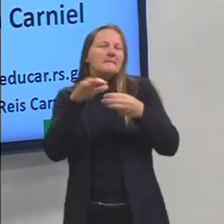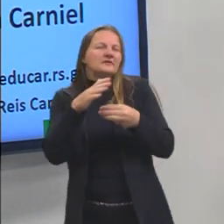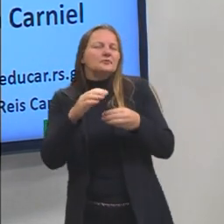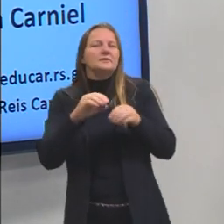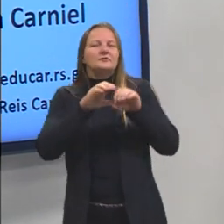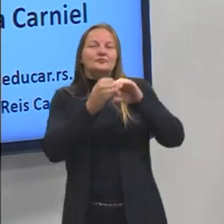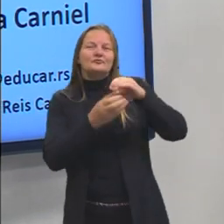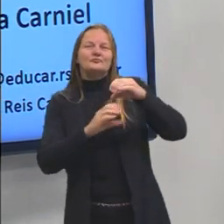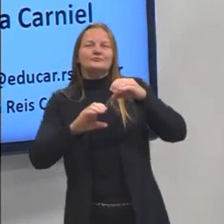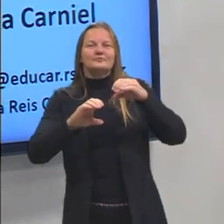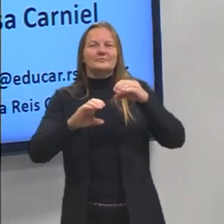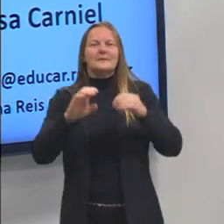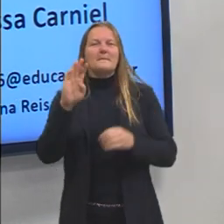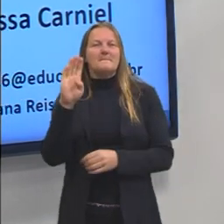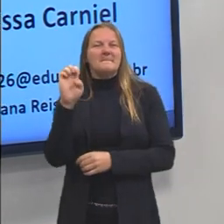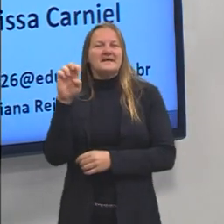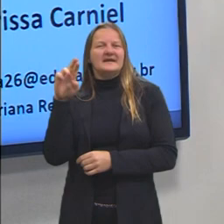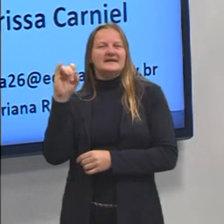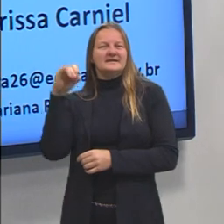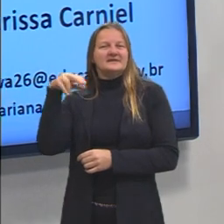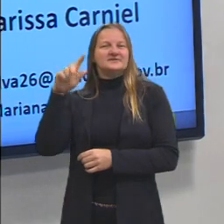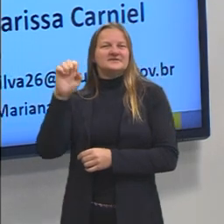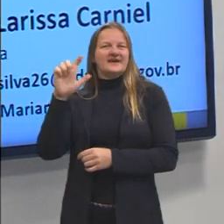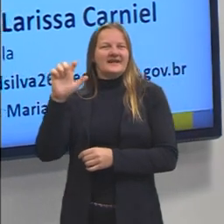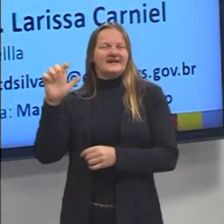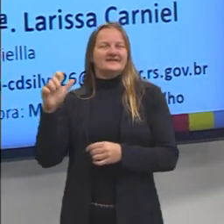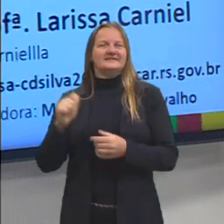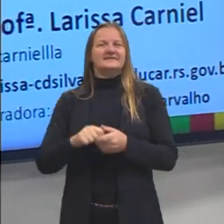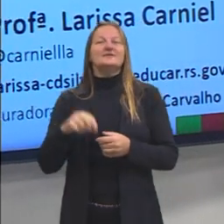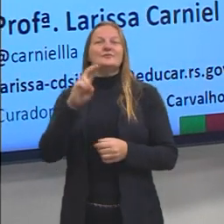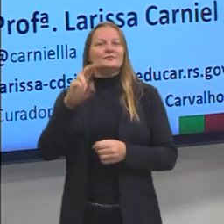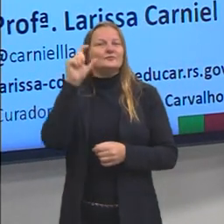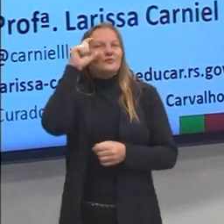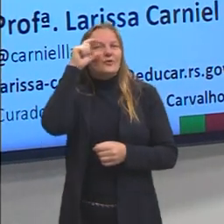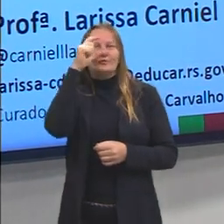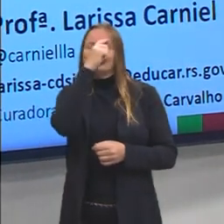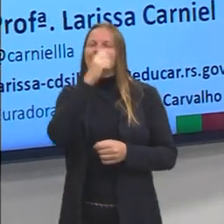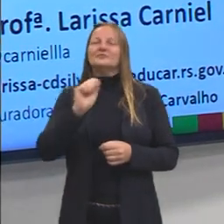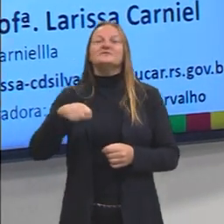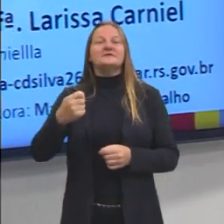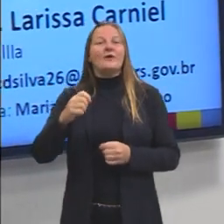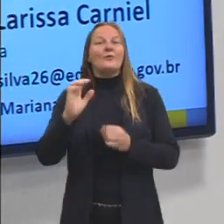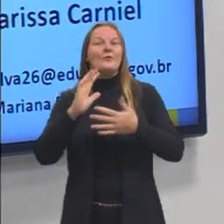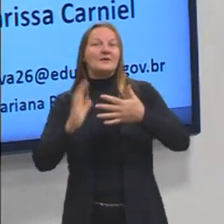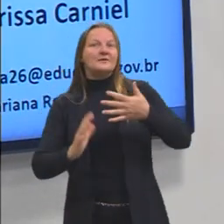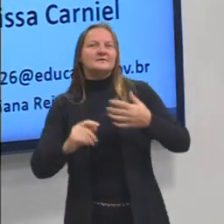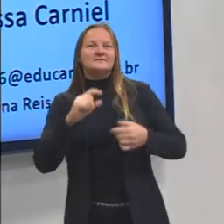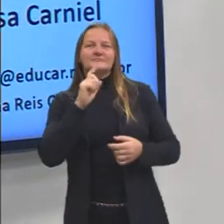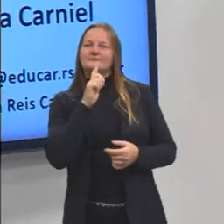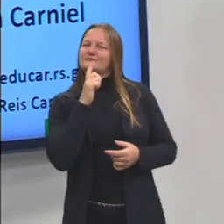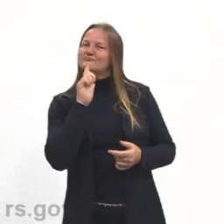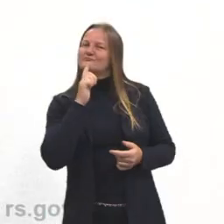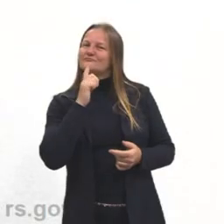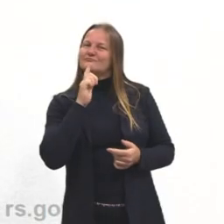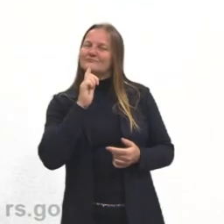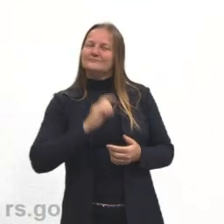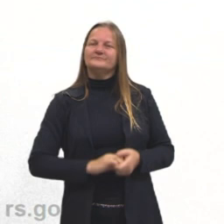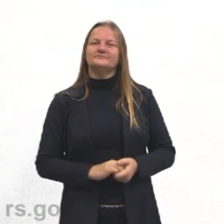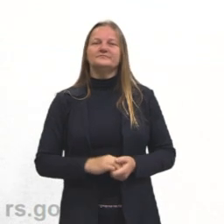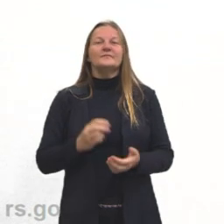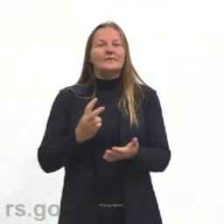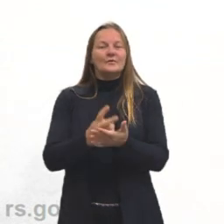ou menos. E uso óculos. E esse é o meu sinal em libras. Então, continuando no